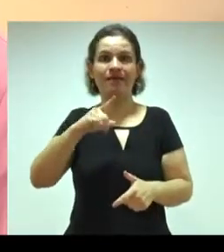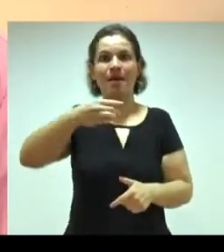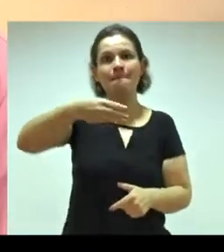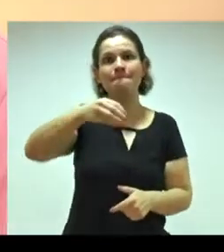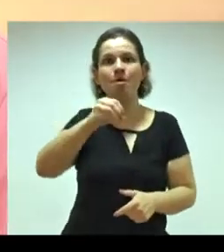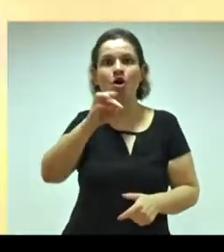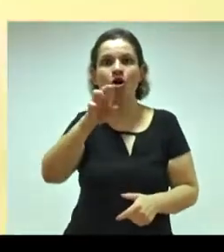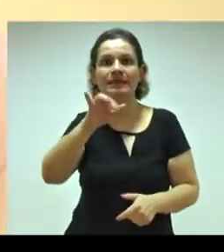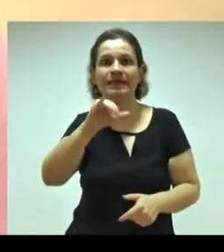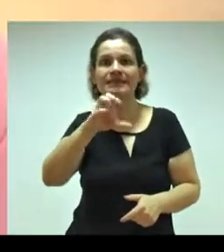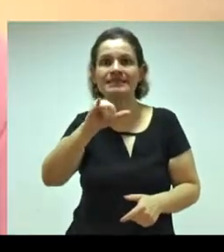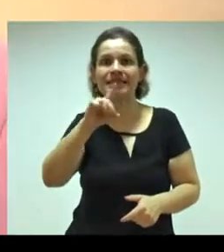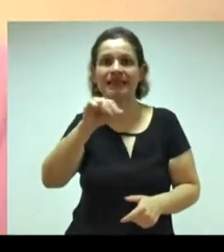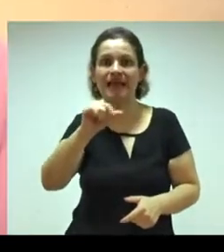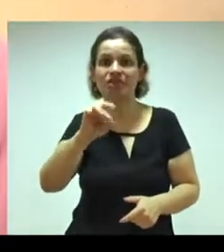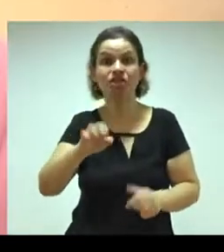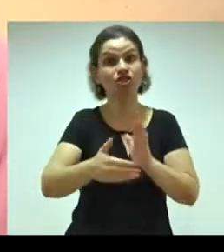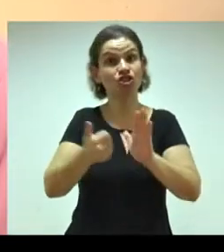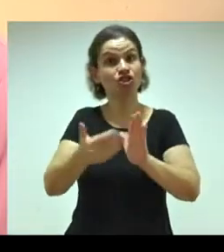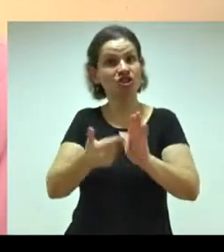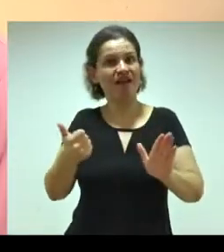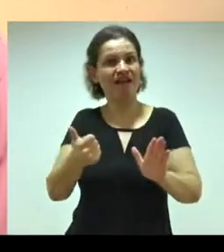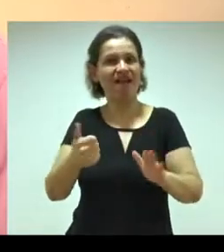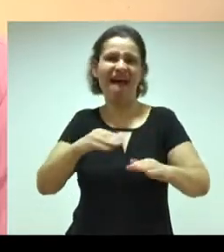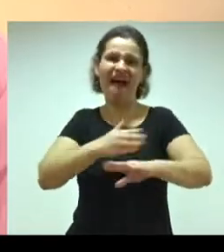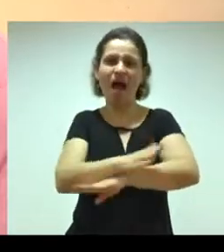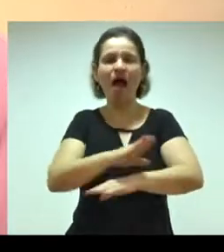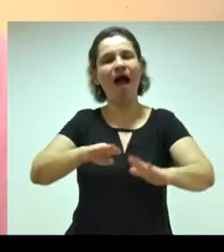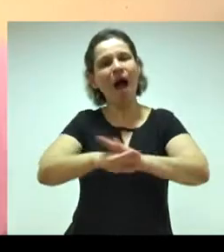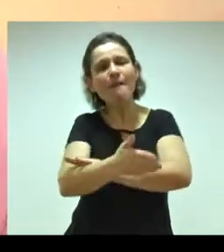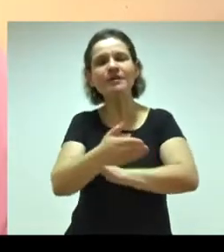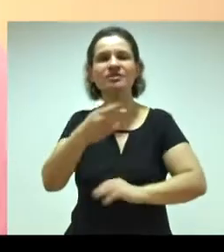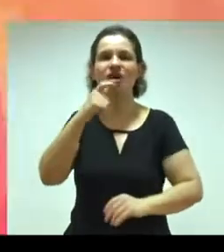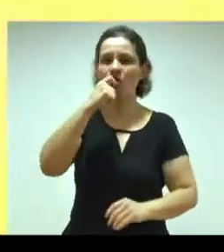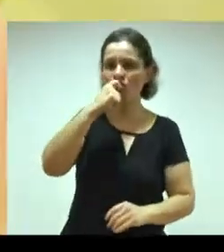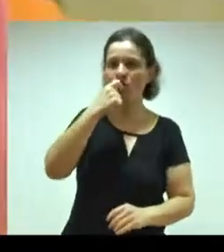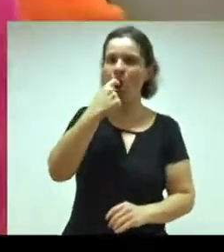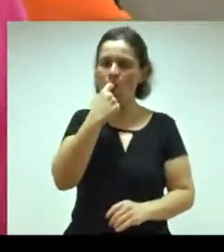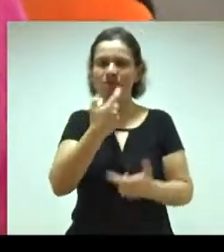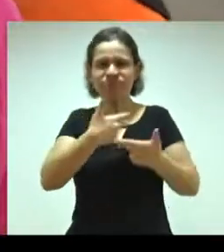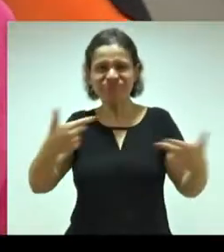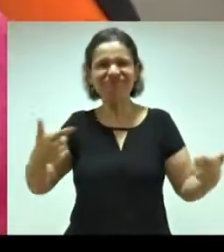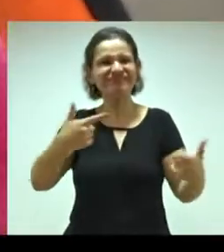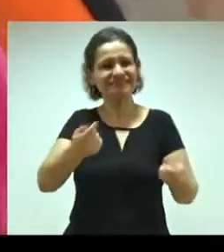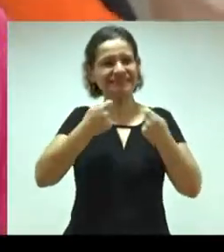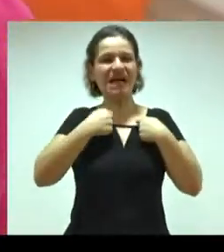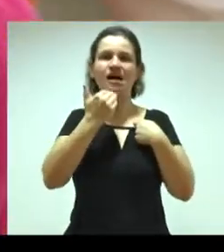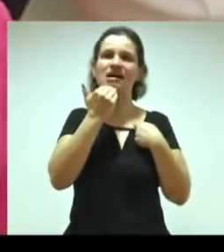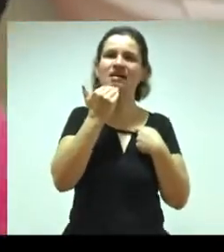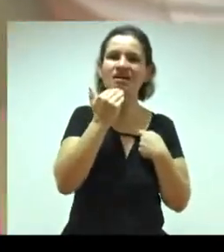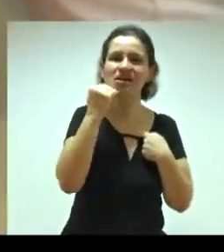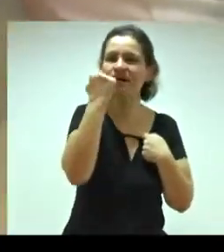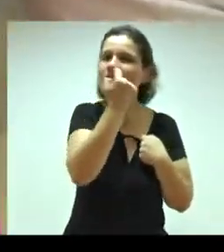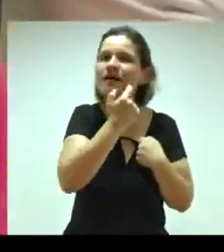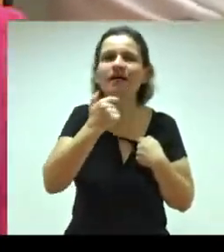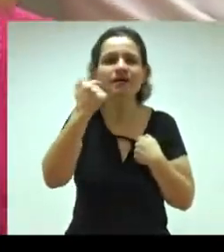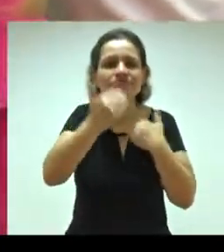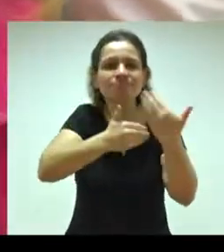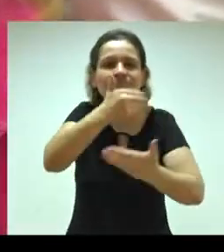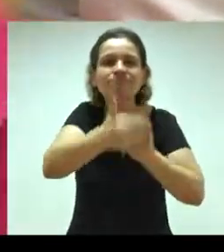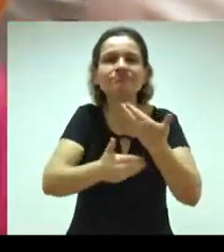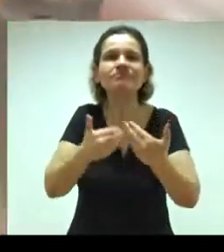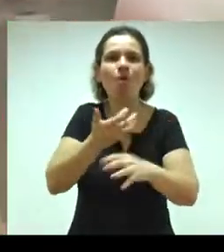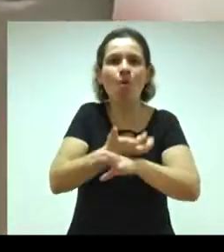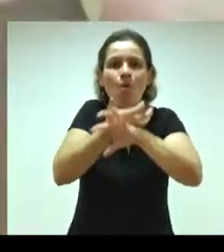motricidade, a remoção de hábitos deletérios, que é a chupeta, que é o dedo, que causa, né, toda uma deformidade no crescimento, tanto